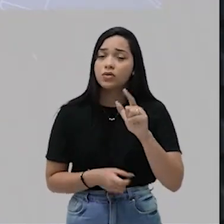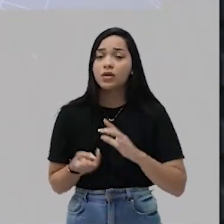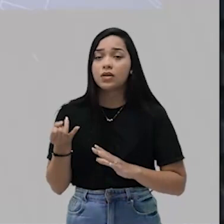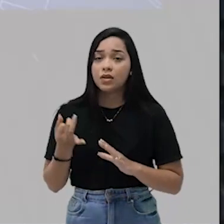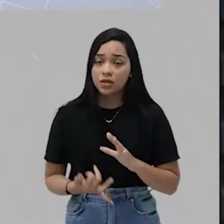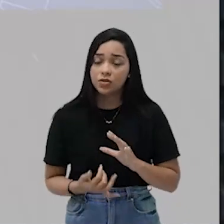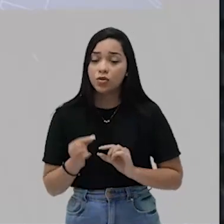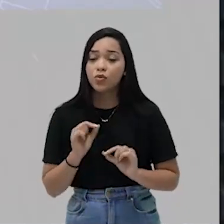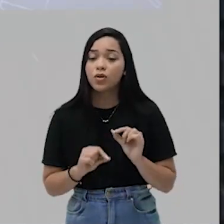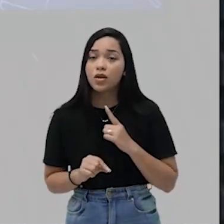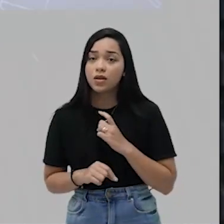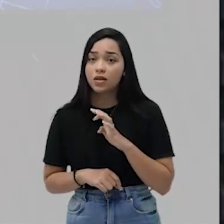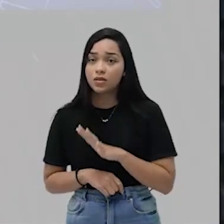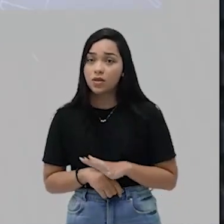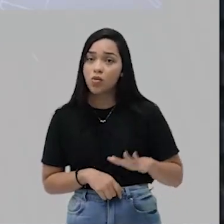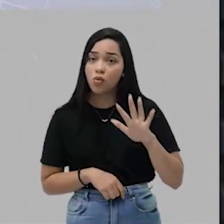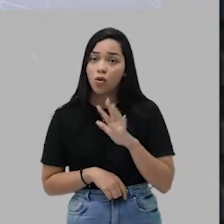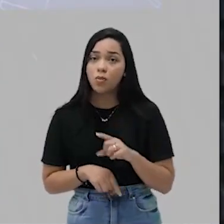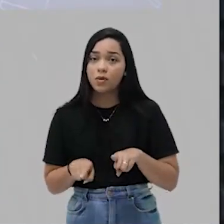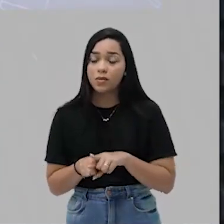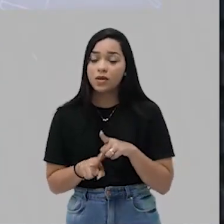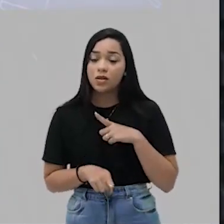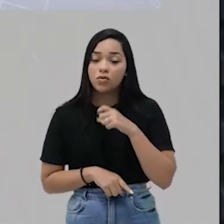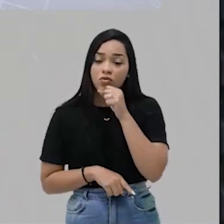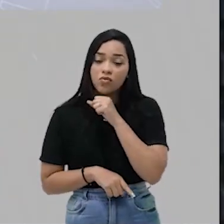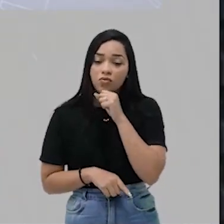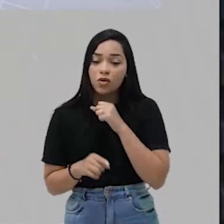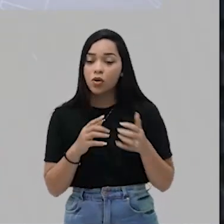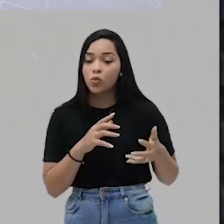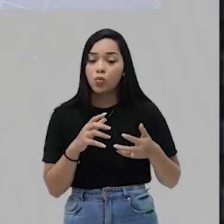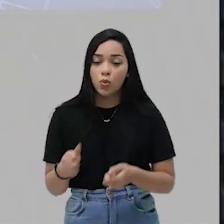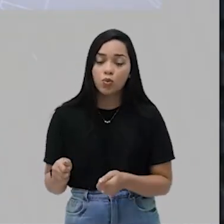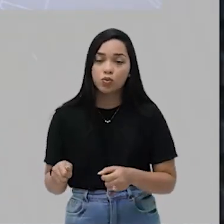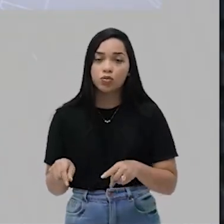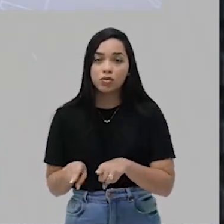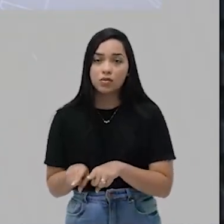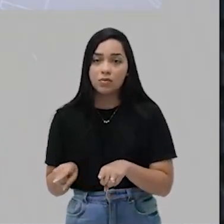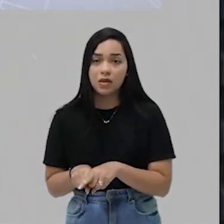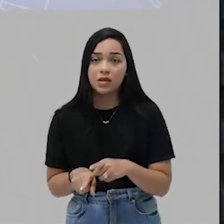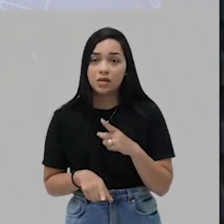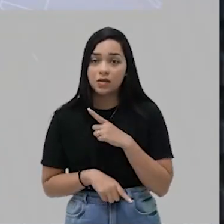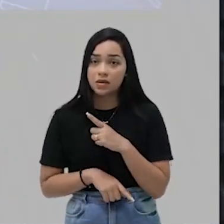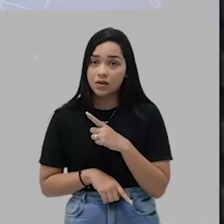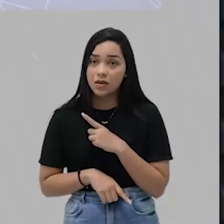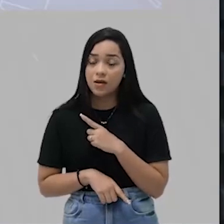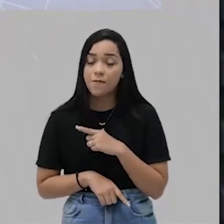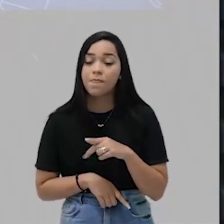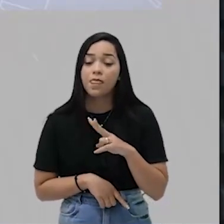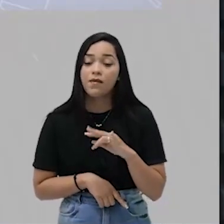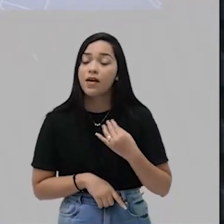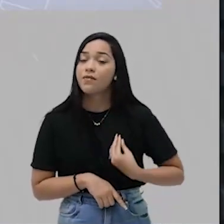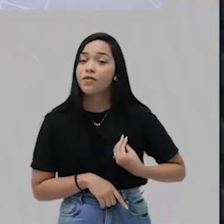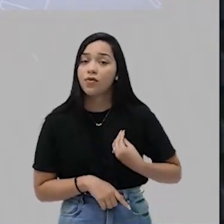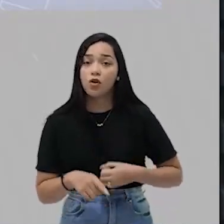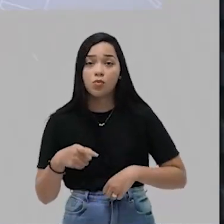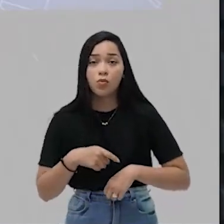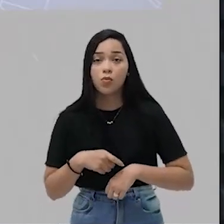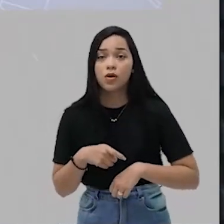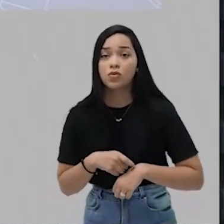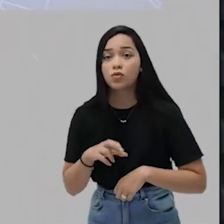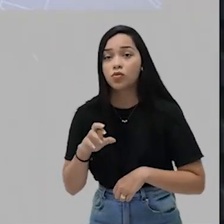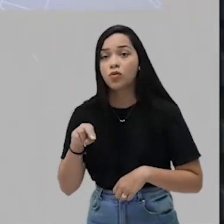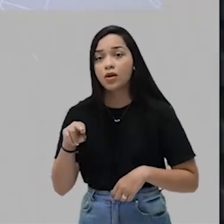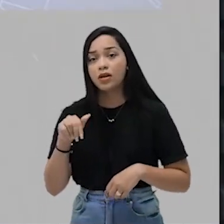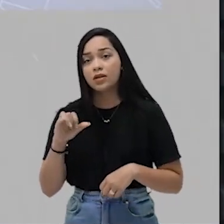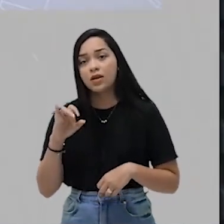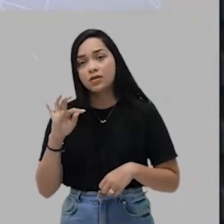é que essa Europa do velho mundo, do mundo cristão, essa Europa, ela vive o momento do renascimento